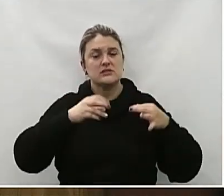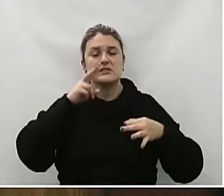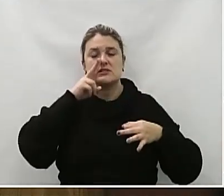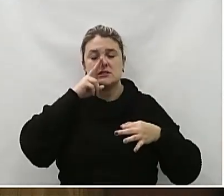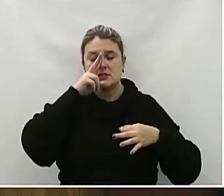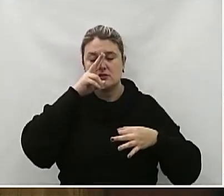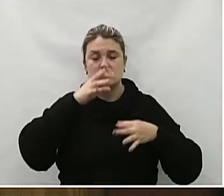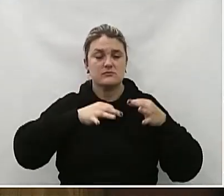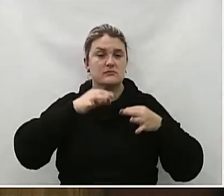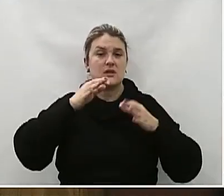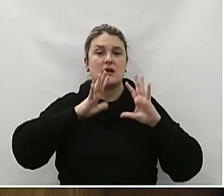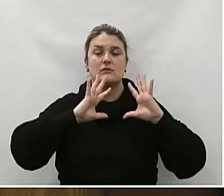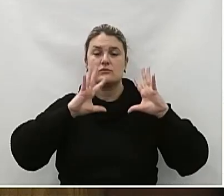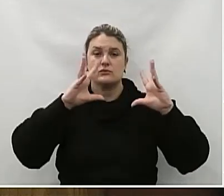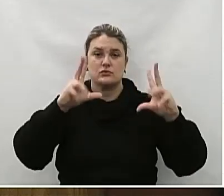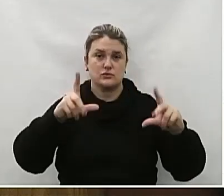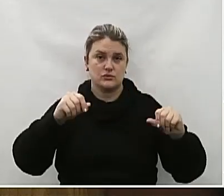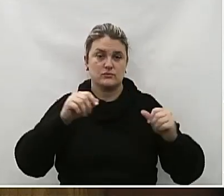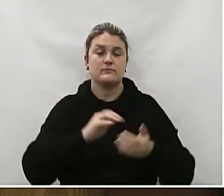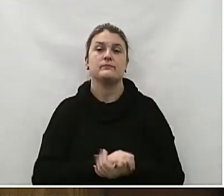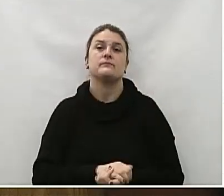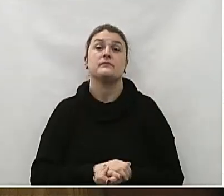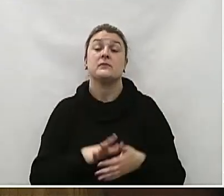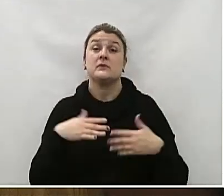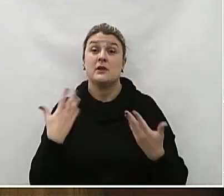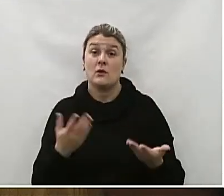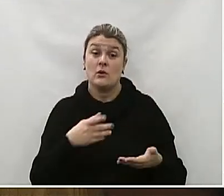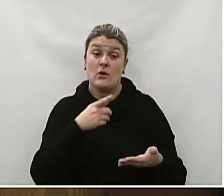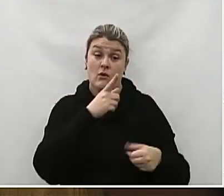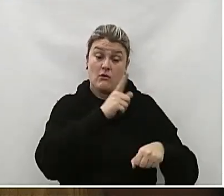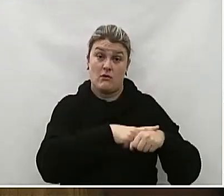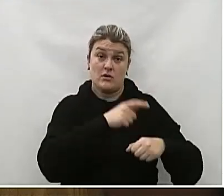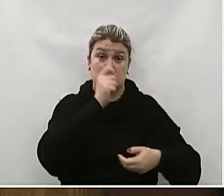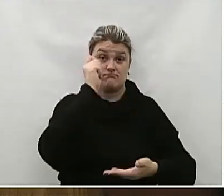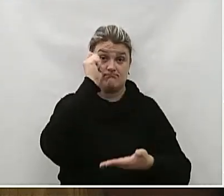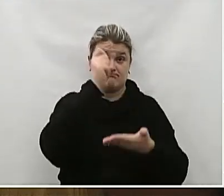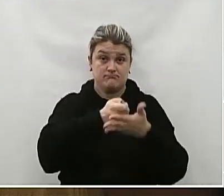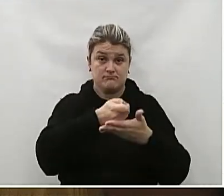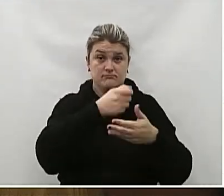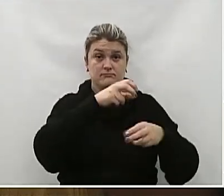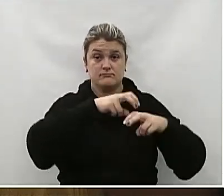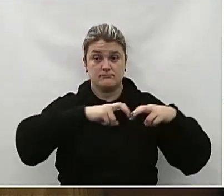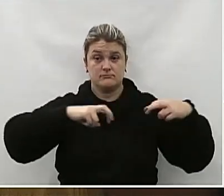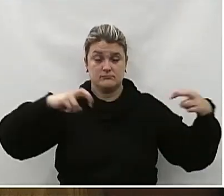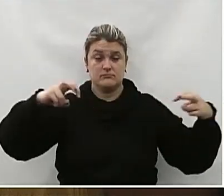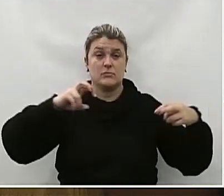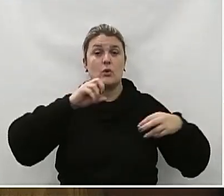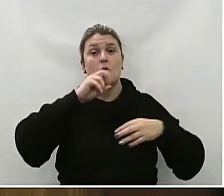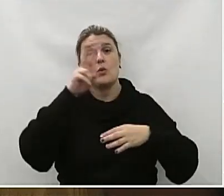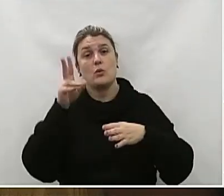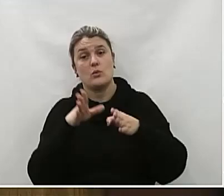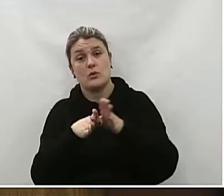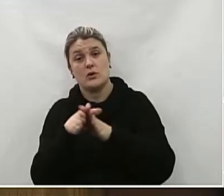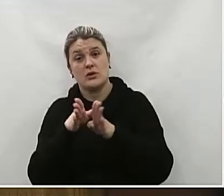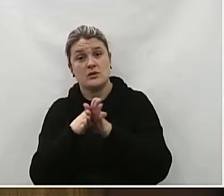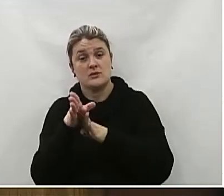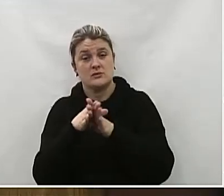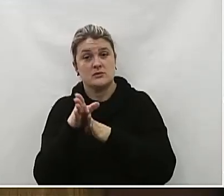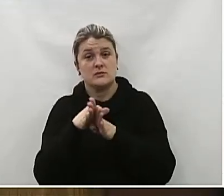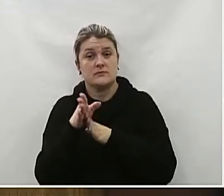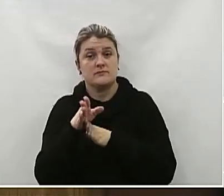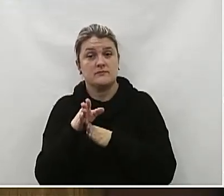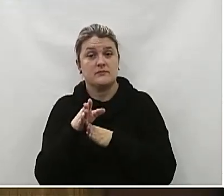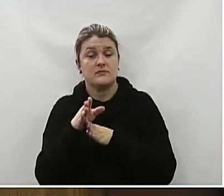todos Independentemente De suas condições Seja nos tribunais Na mediação De conflitos Ou na orientação Jurídica Os